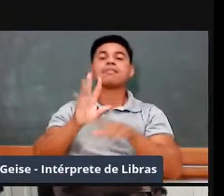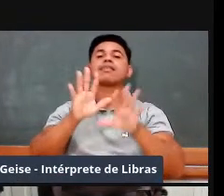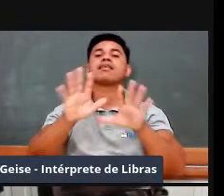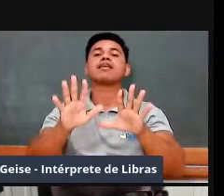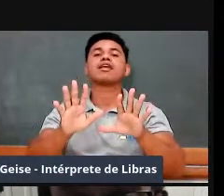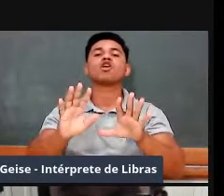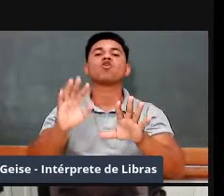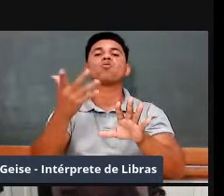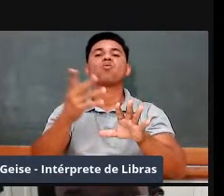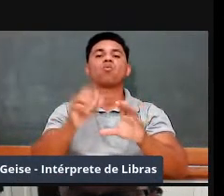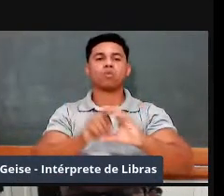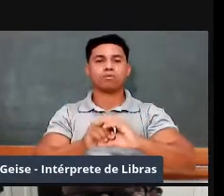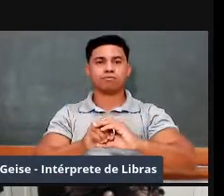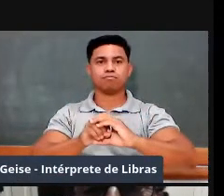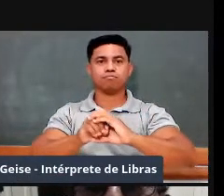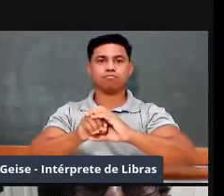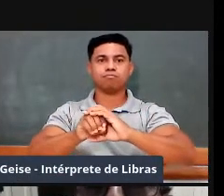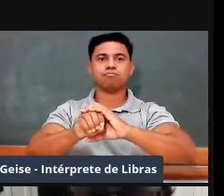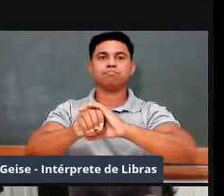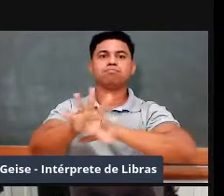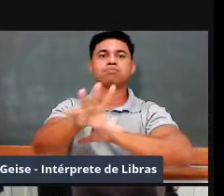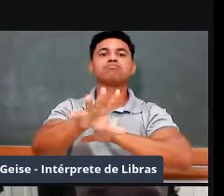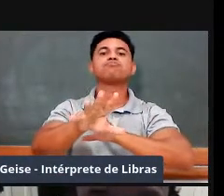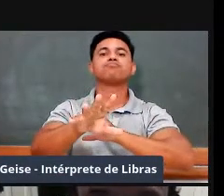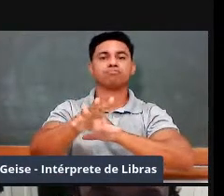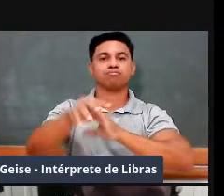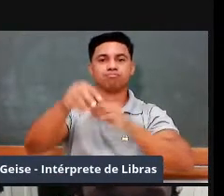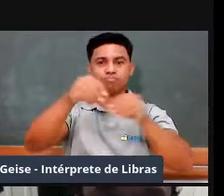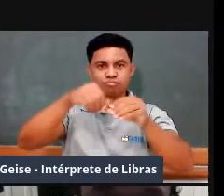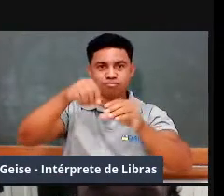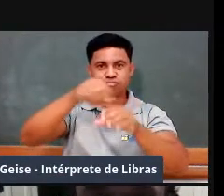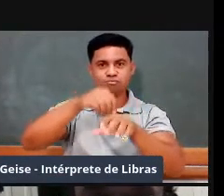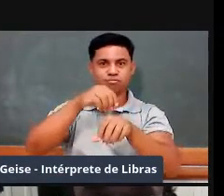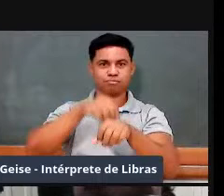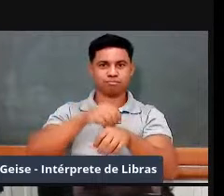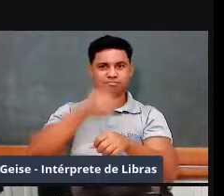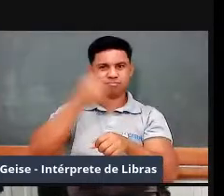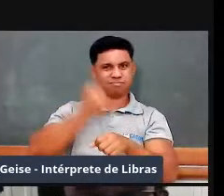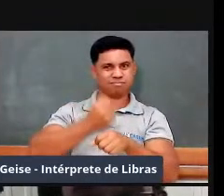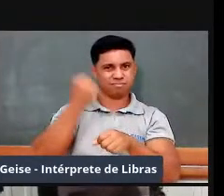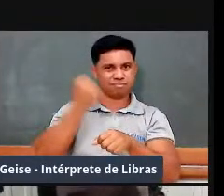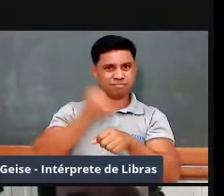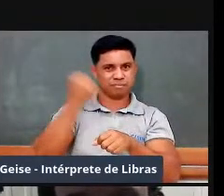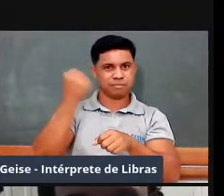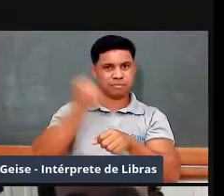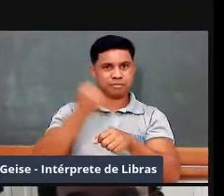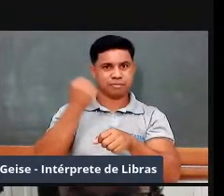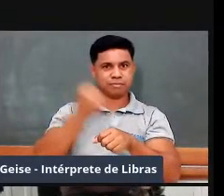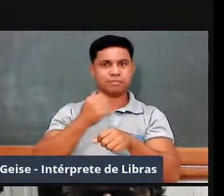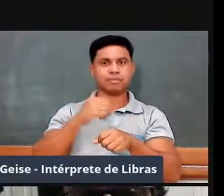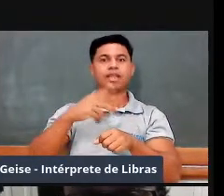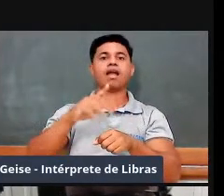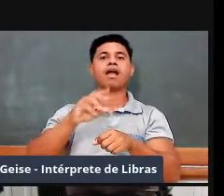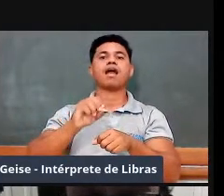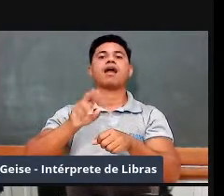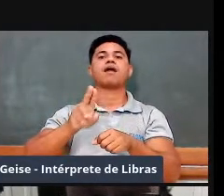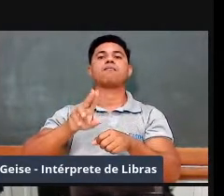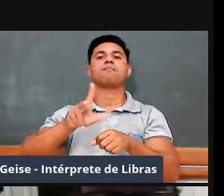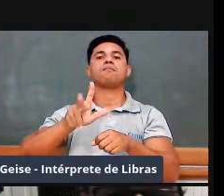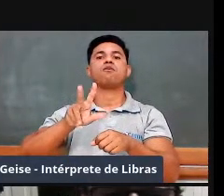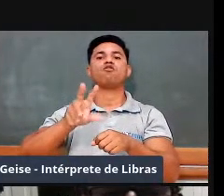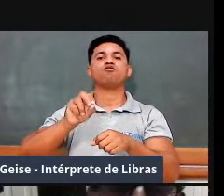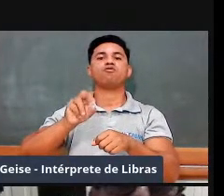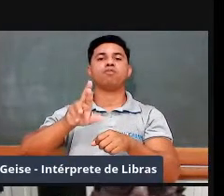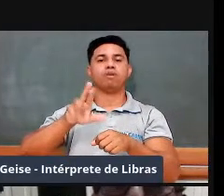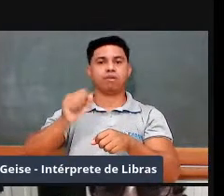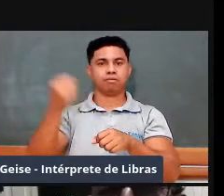o canhão à pólvora começa a derrubar as muralhas, não é? E esse expediente